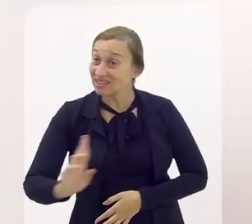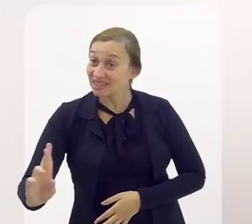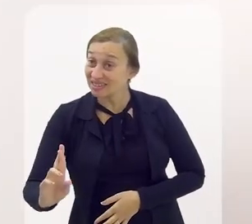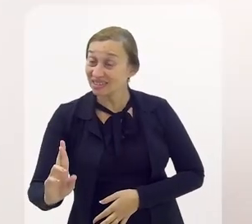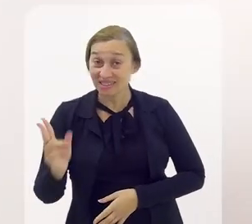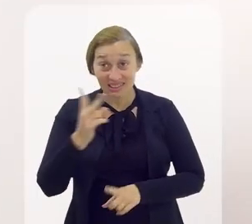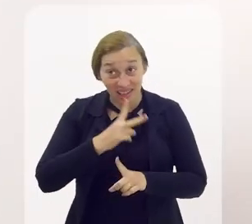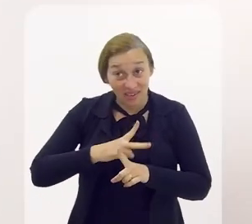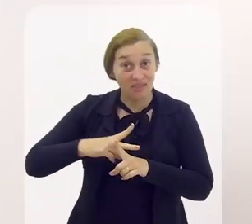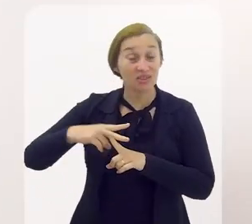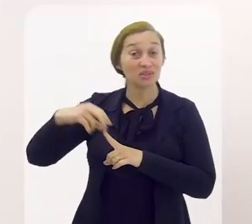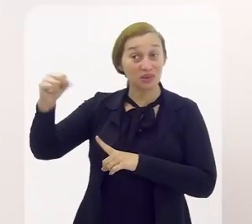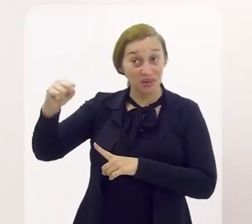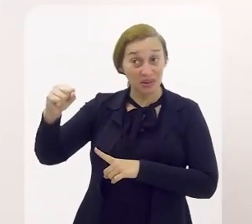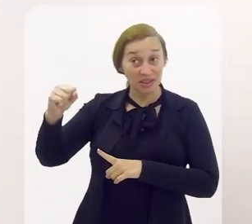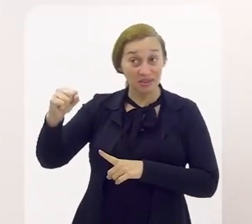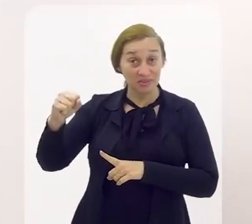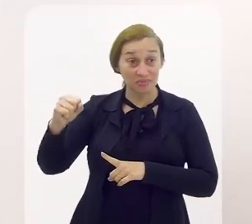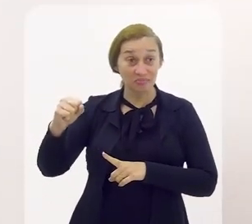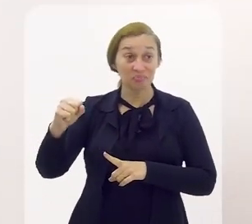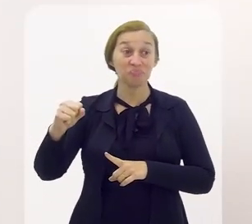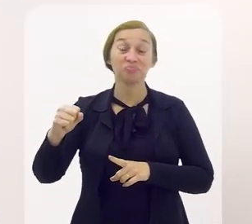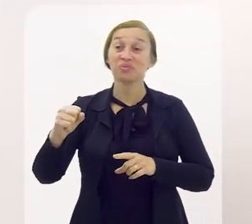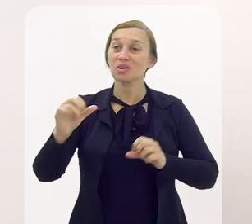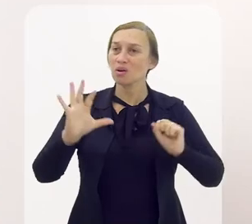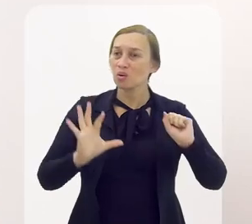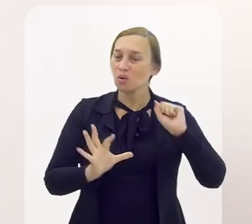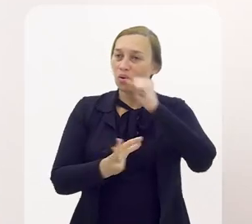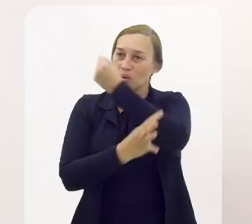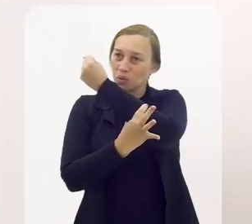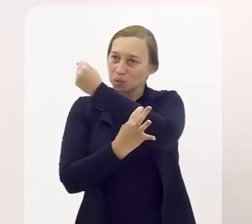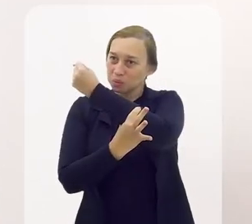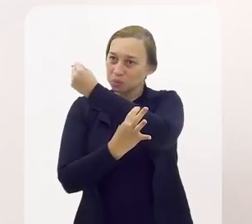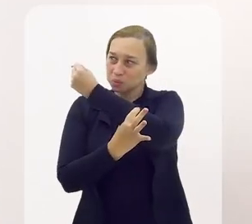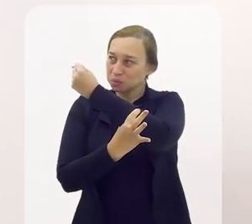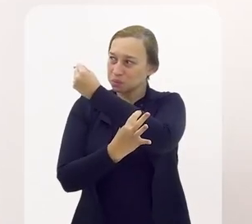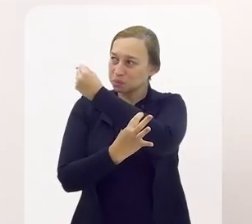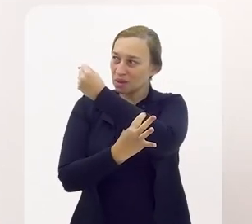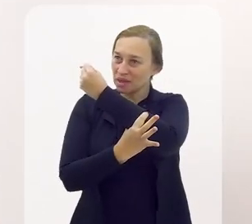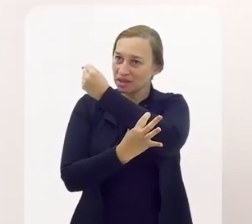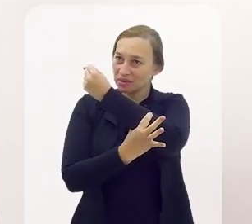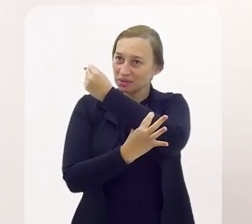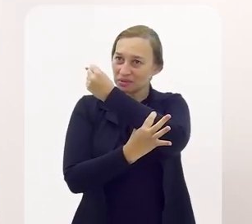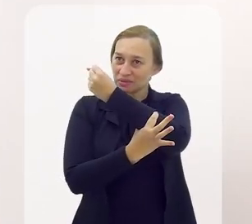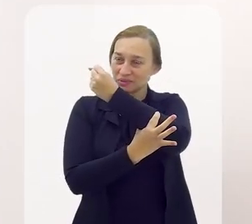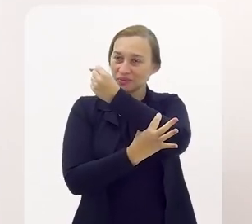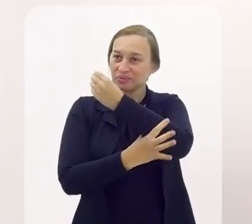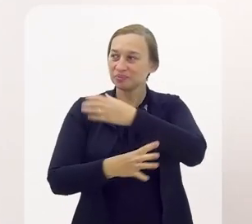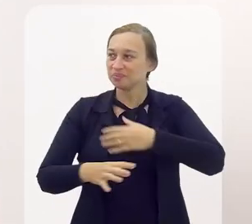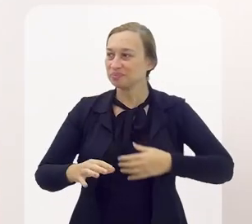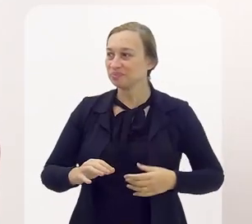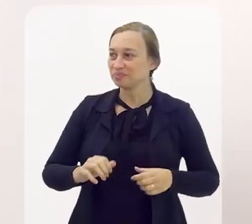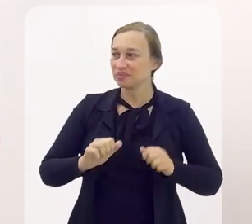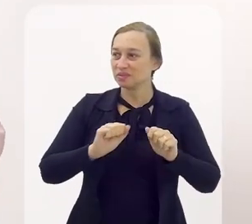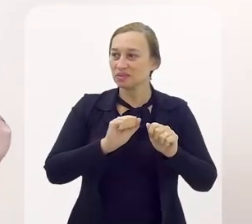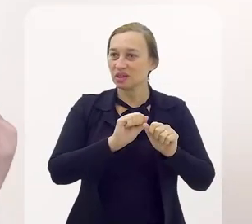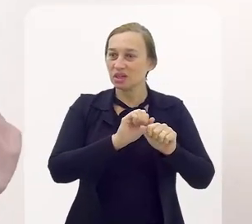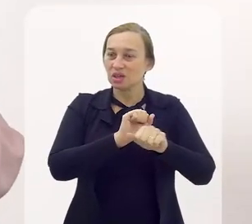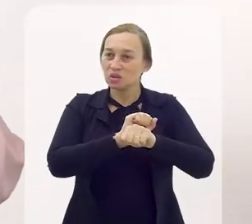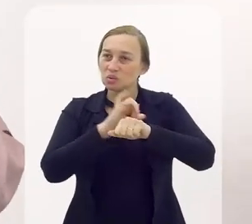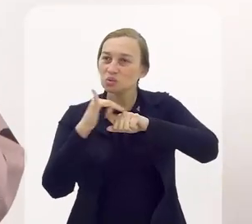além da vitória com o enredo de Exu, ele cumpriu um papel importantíssimo. Que foi